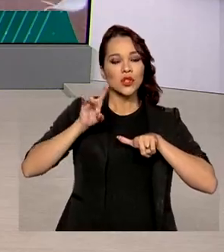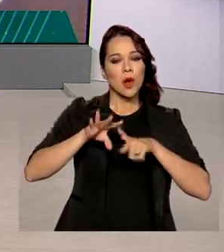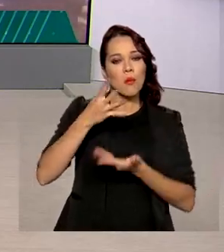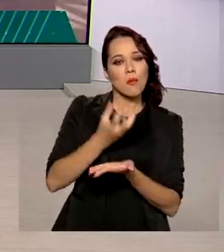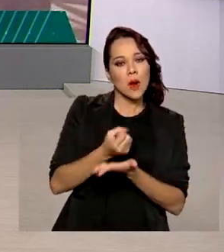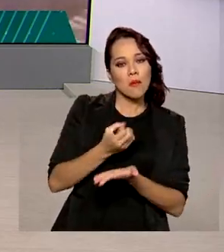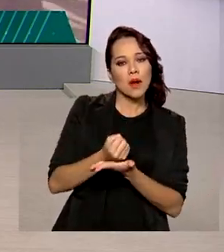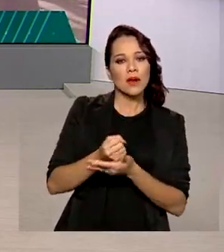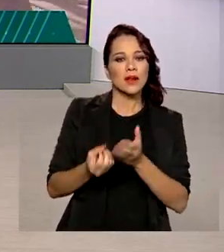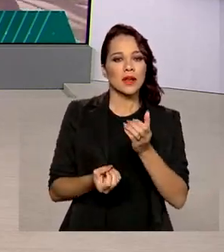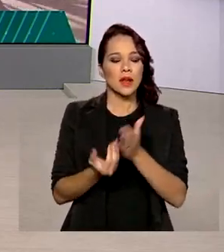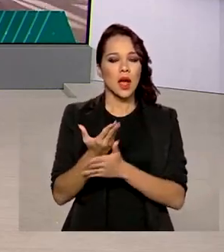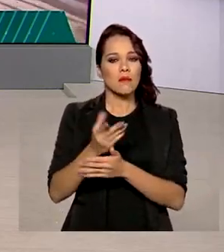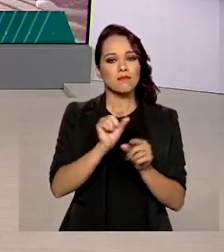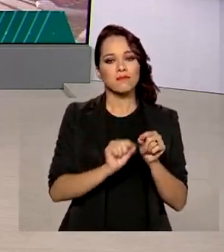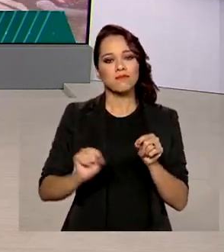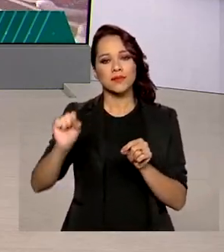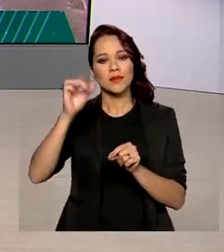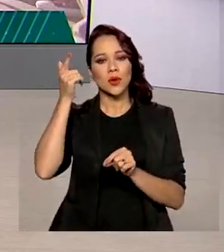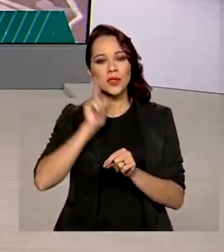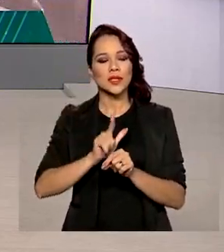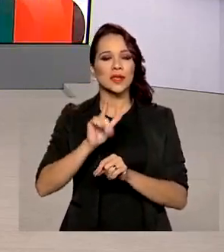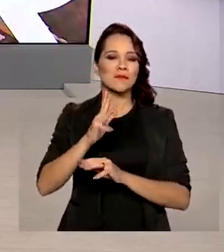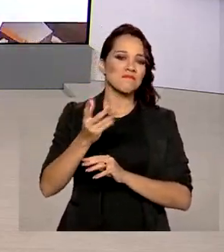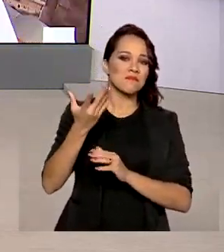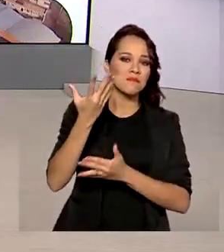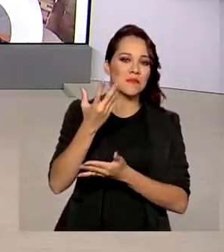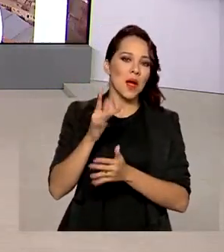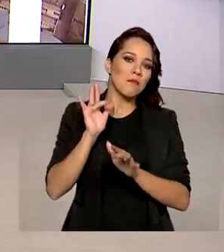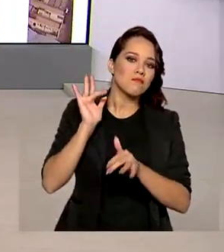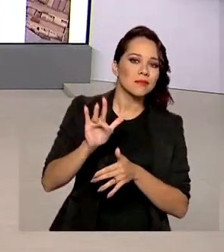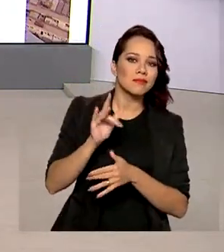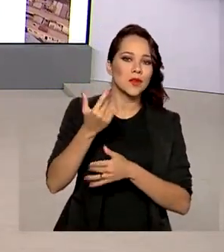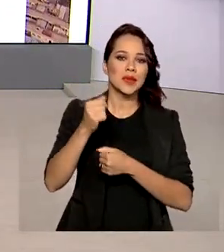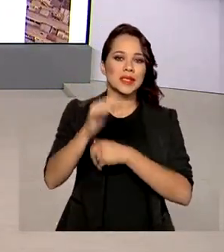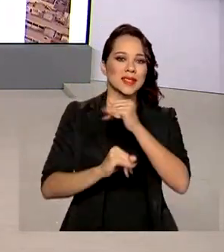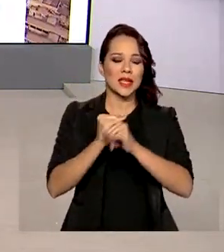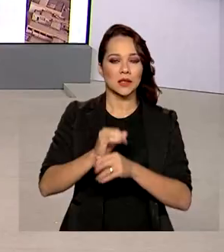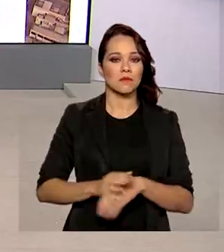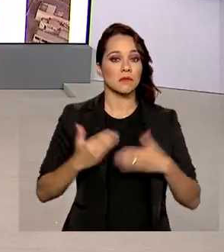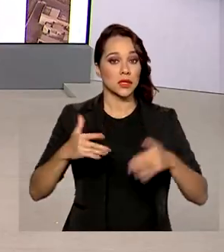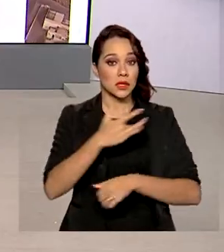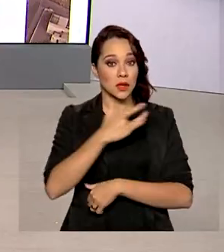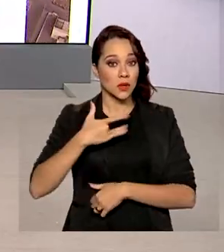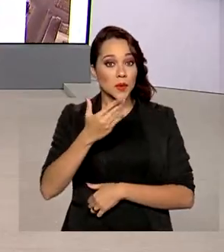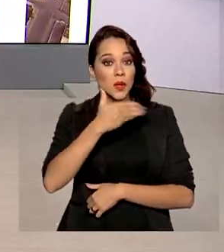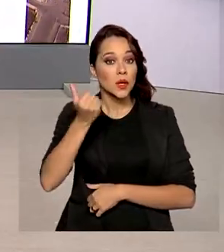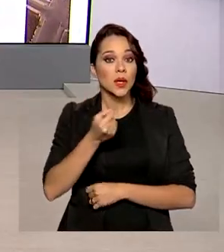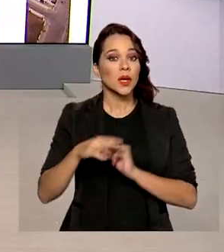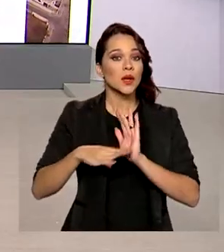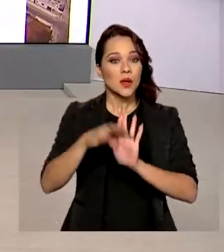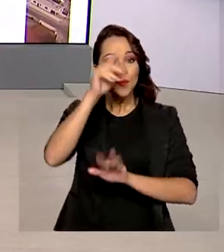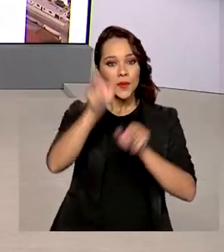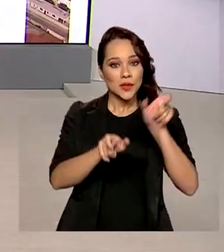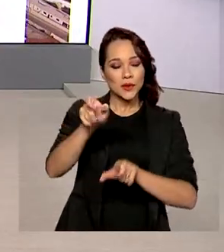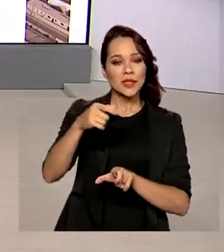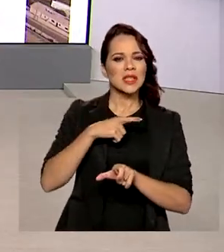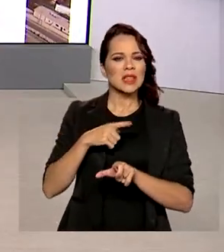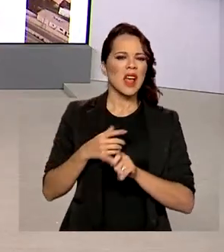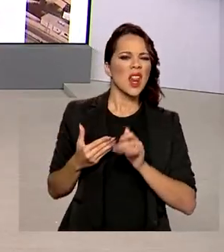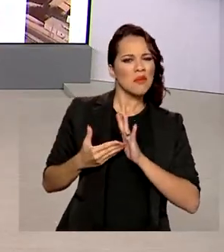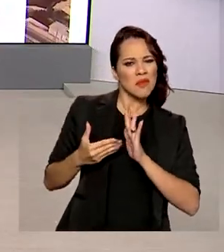o download e criar um atalho para acessá-lo offline. Segundo o Ministério da Saúde, a melhoria traz benefícios às pessoas que têm